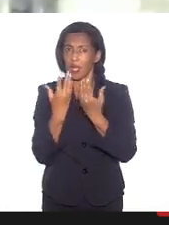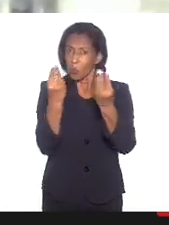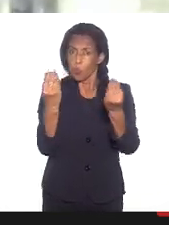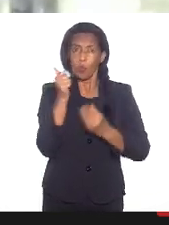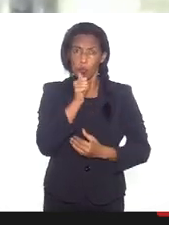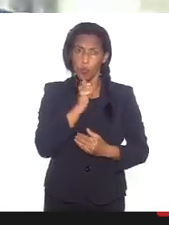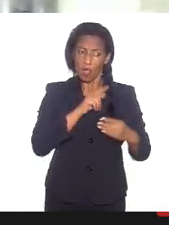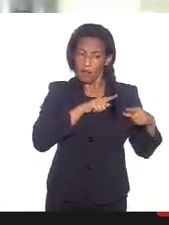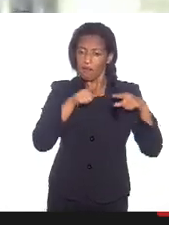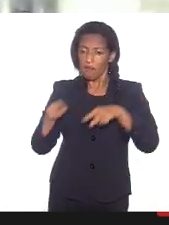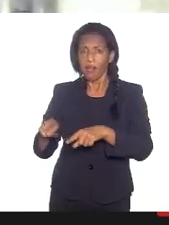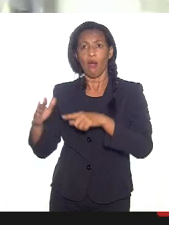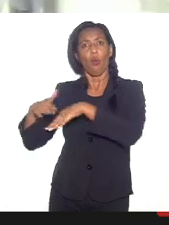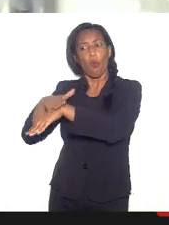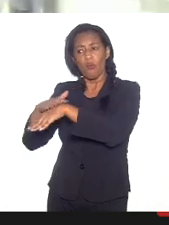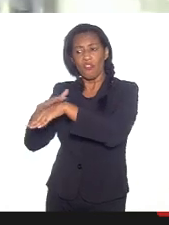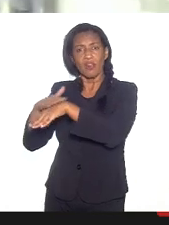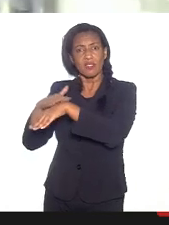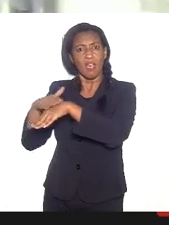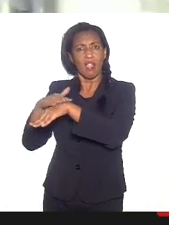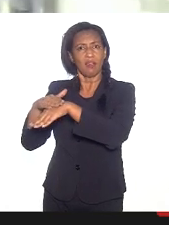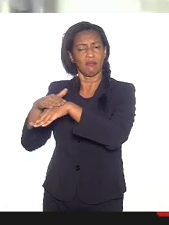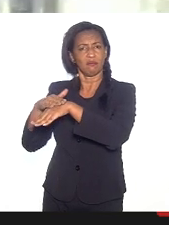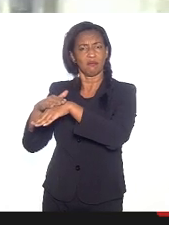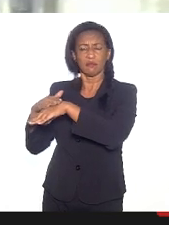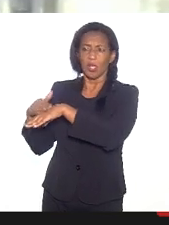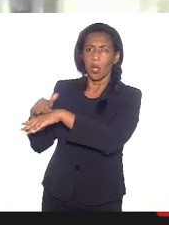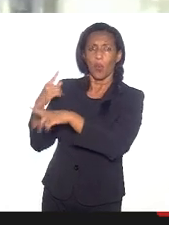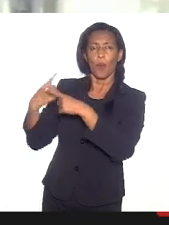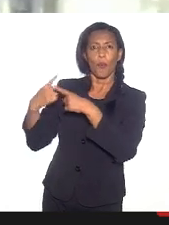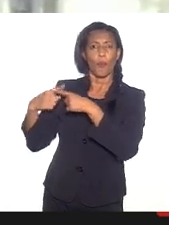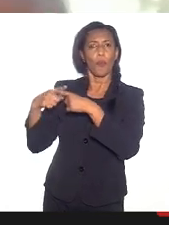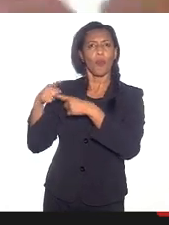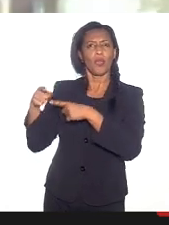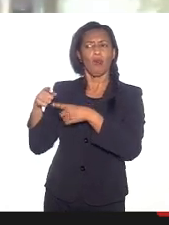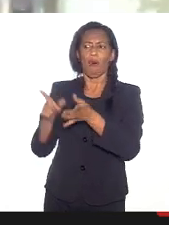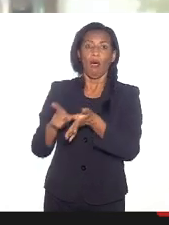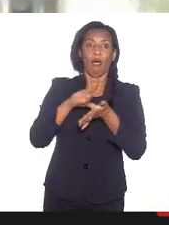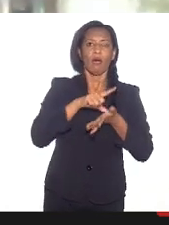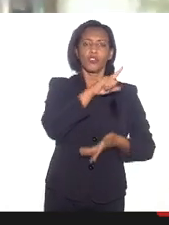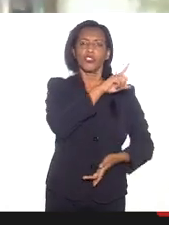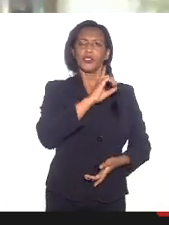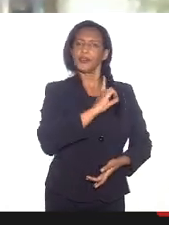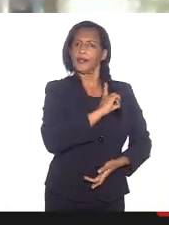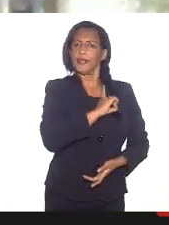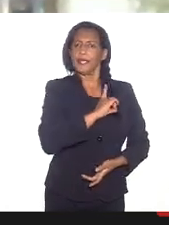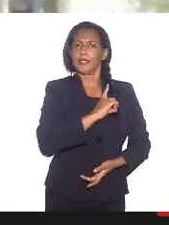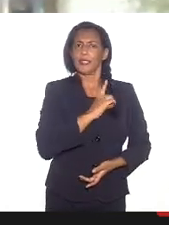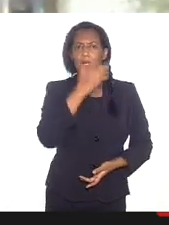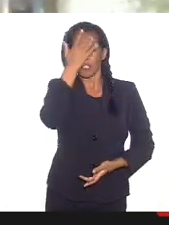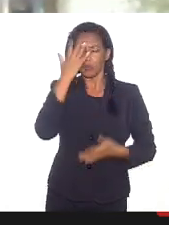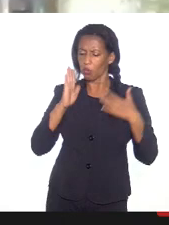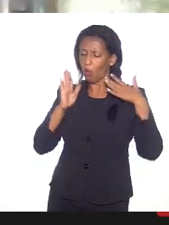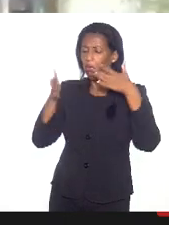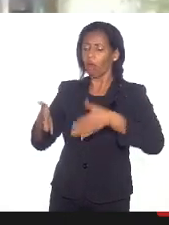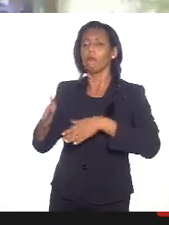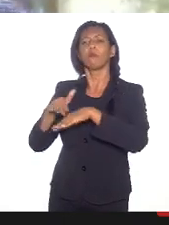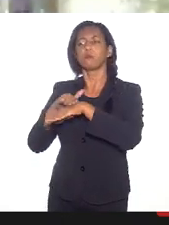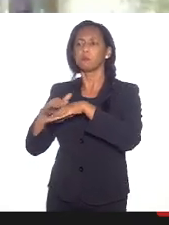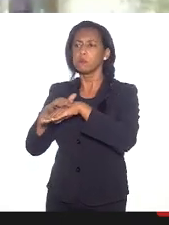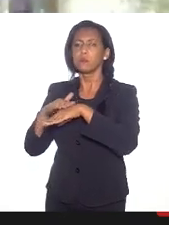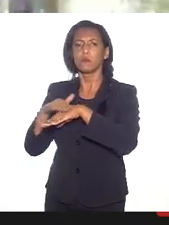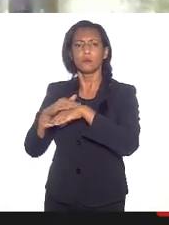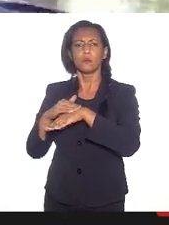antes de procurar uma deneira, procuram o terreiro. Eu lembro quando começou a AIDS, de trinta e poucos anos atrás, muitas pessoas, quando se viam positivas,